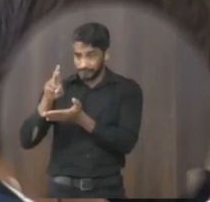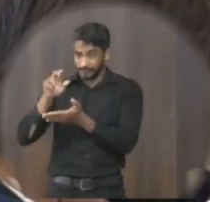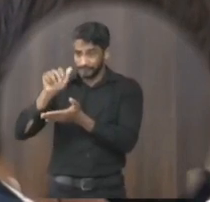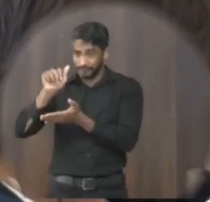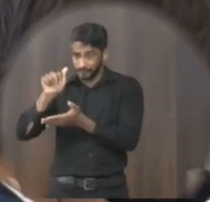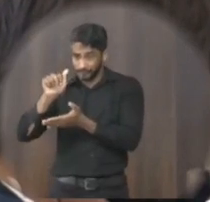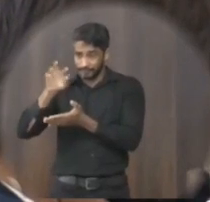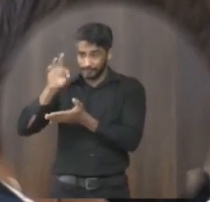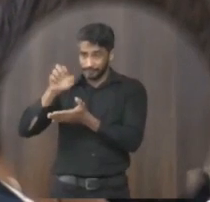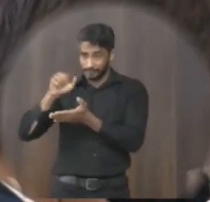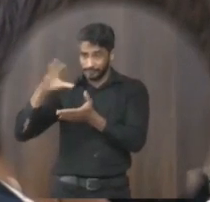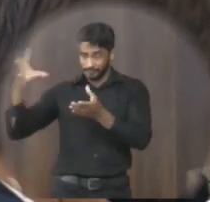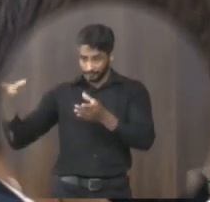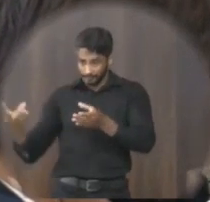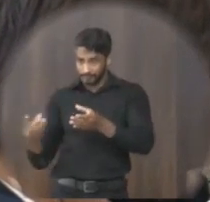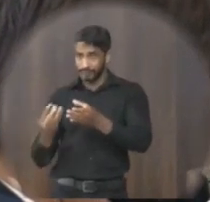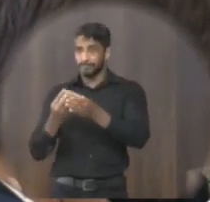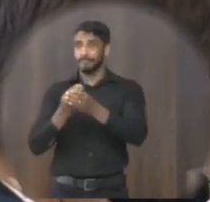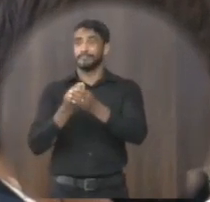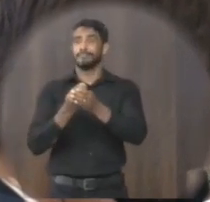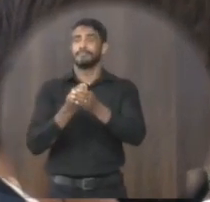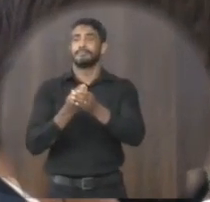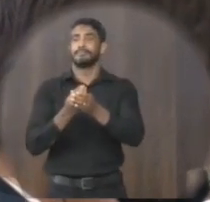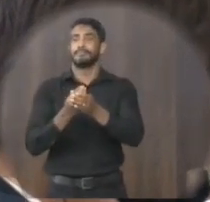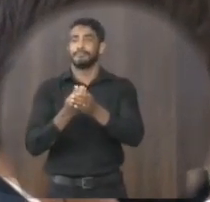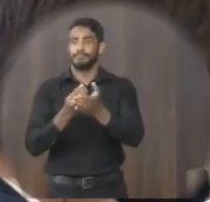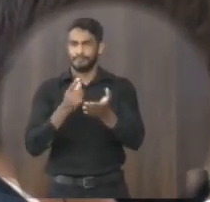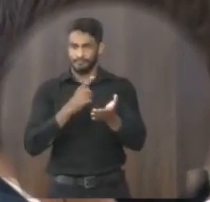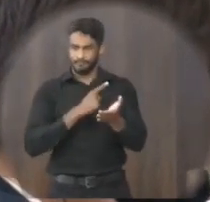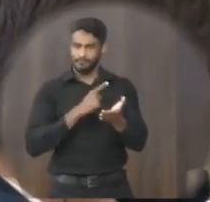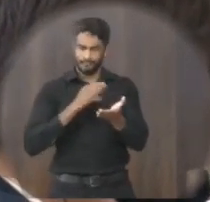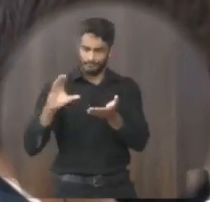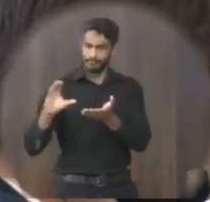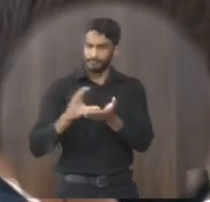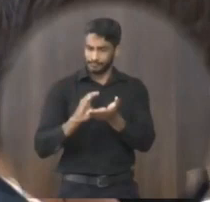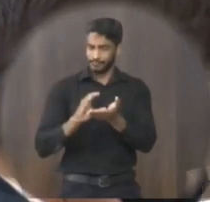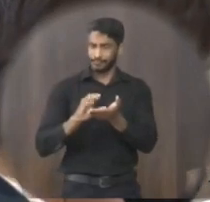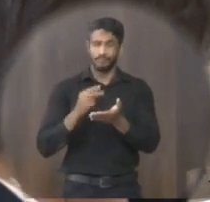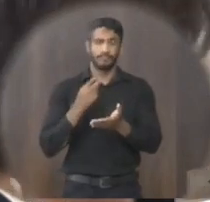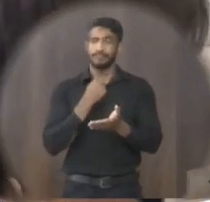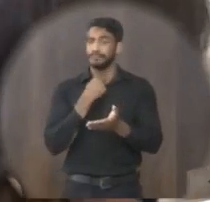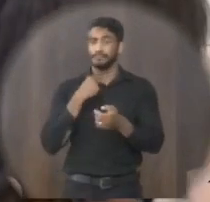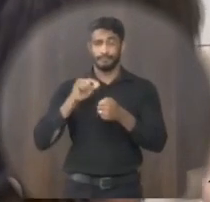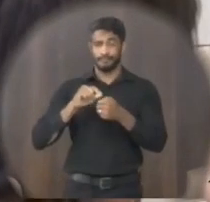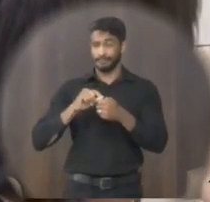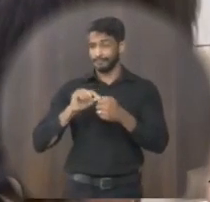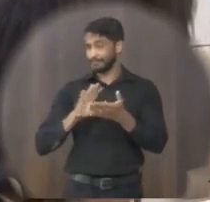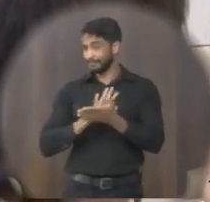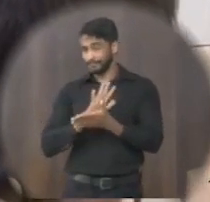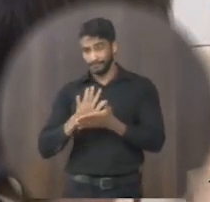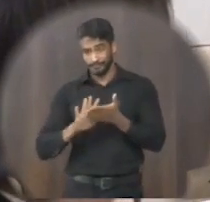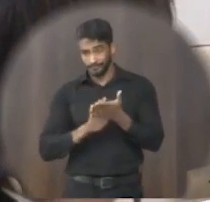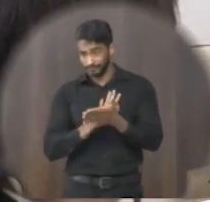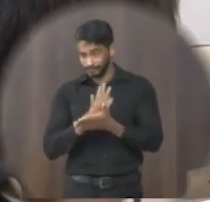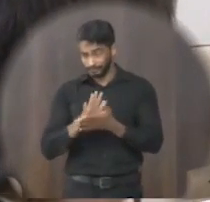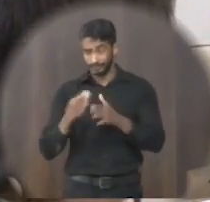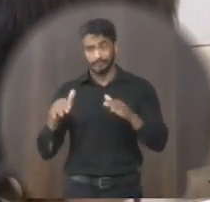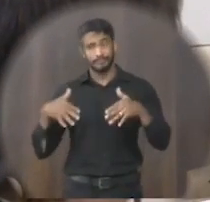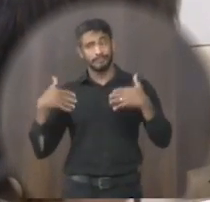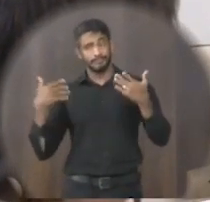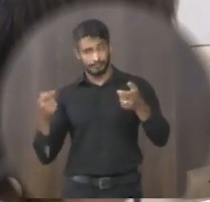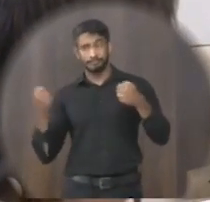isso seria complementação e sobrar esse dinheiro esse dinheiro não pode fazer mais nada com ele então